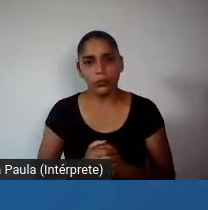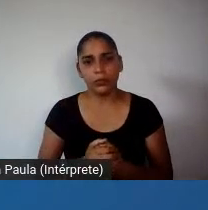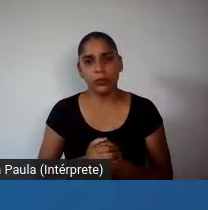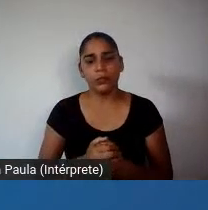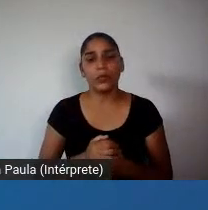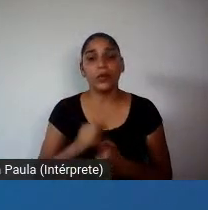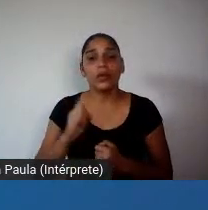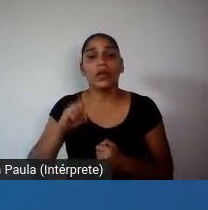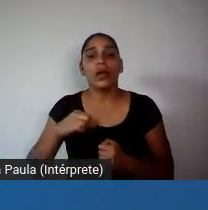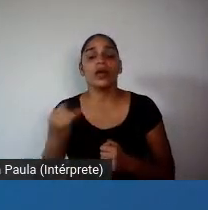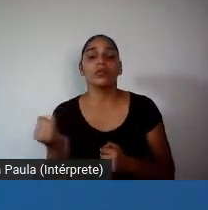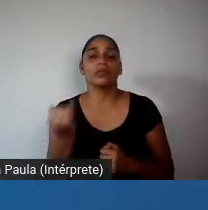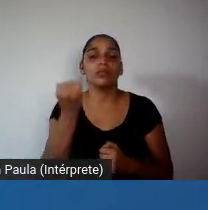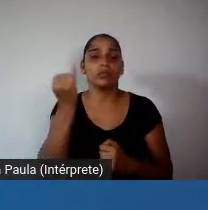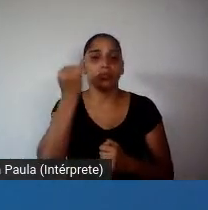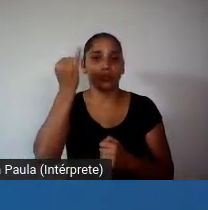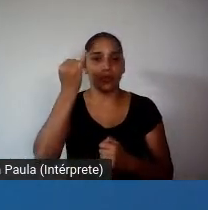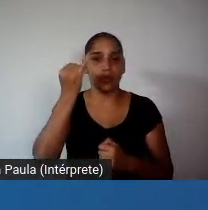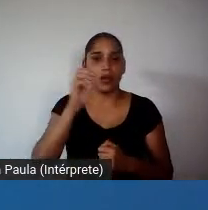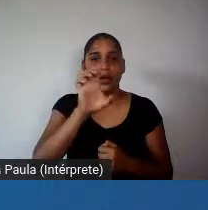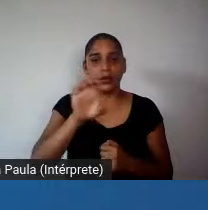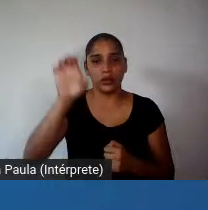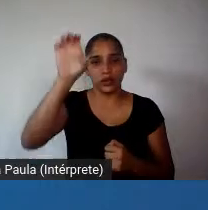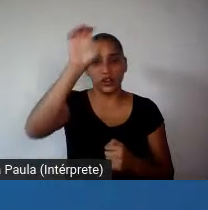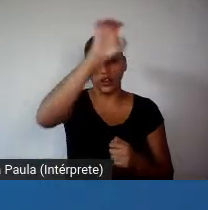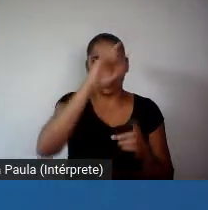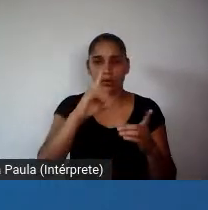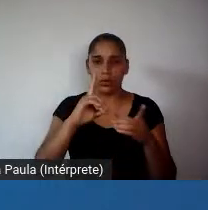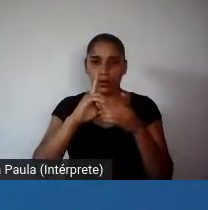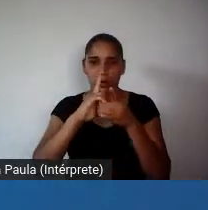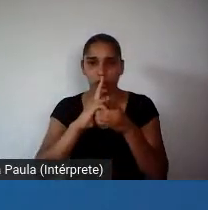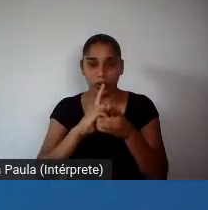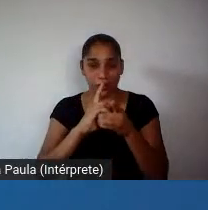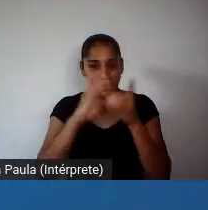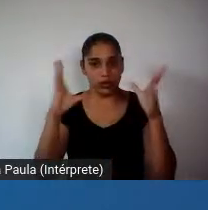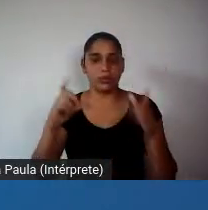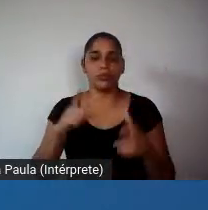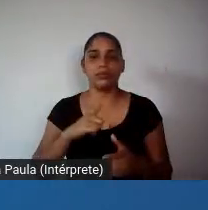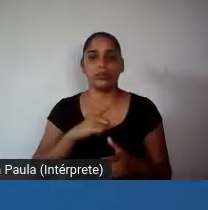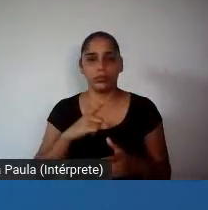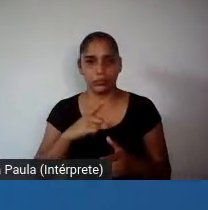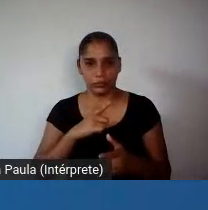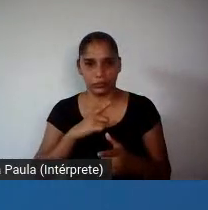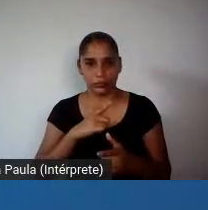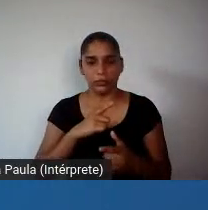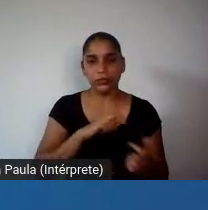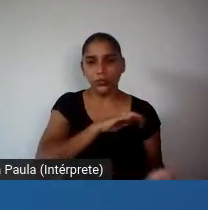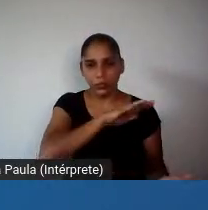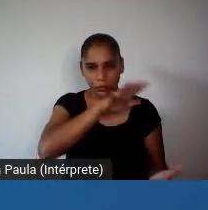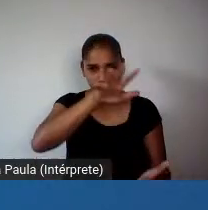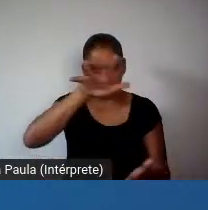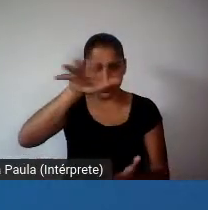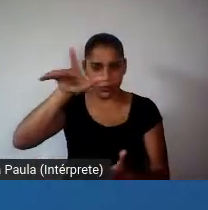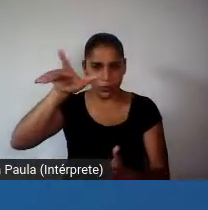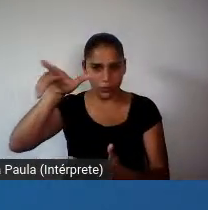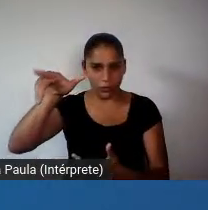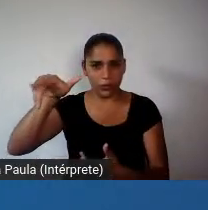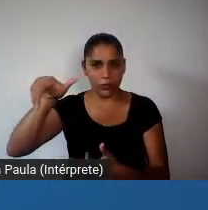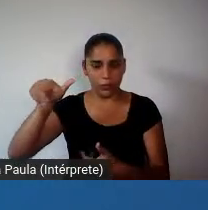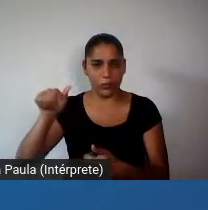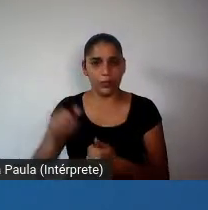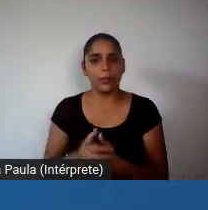essencial, o Estado em democracia, inclusive para inserção numa ordem global mais solidária.